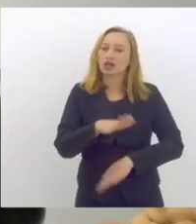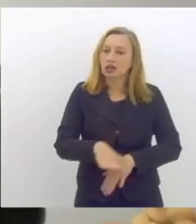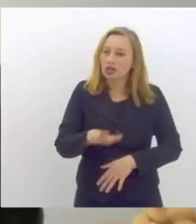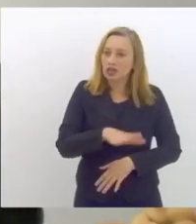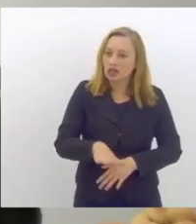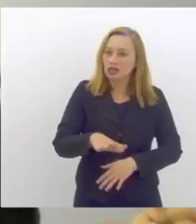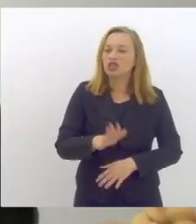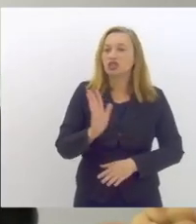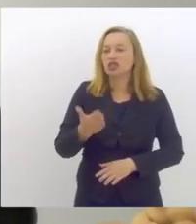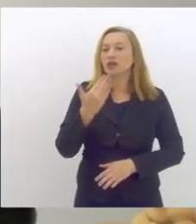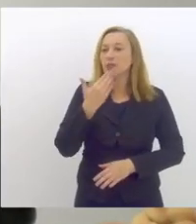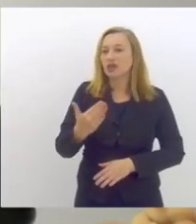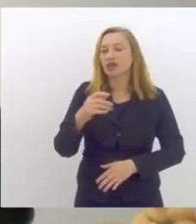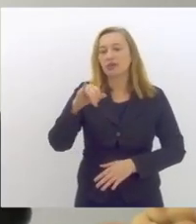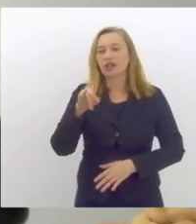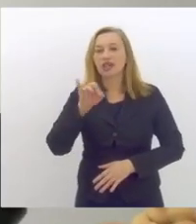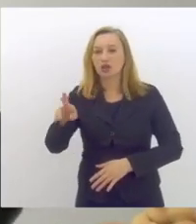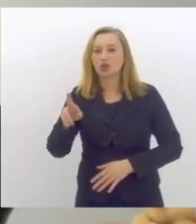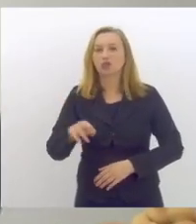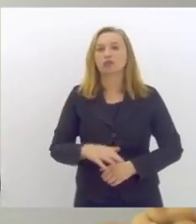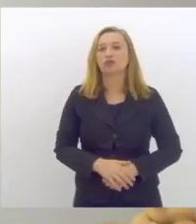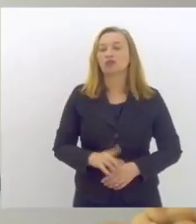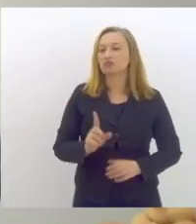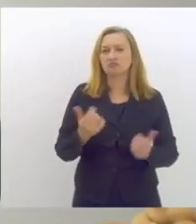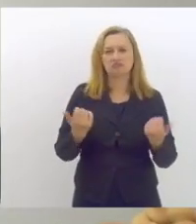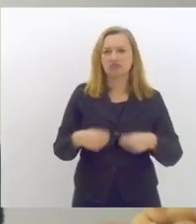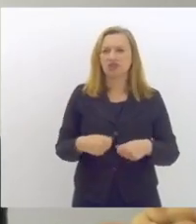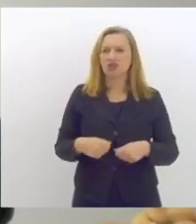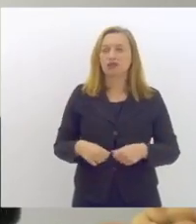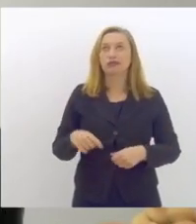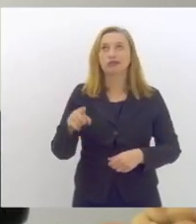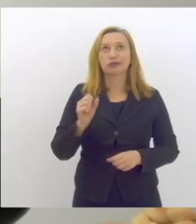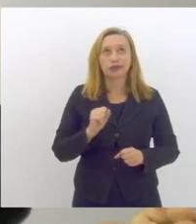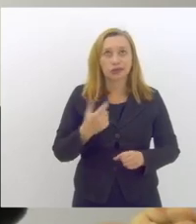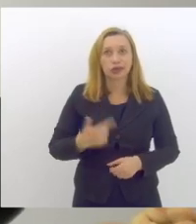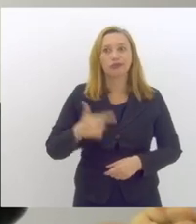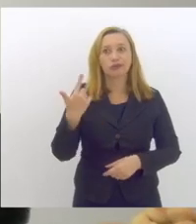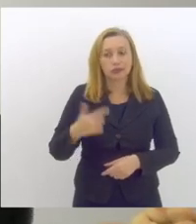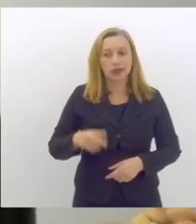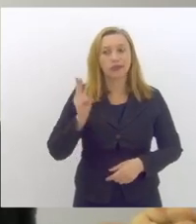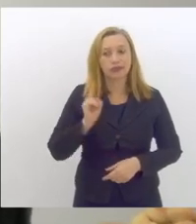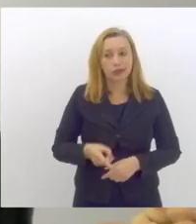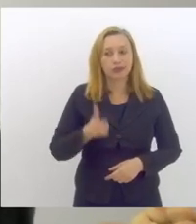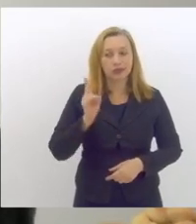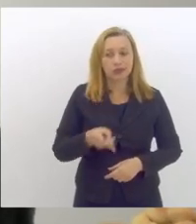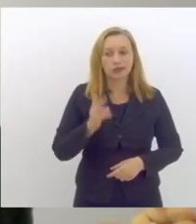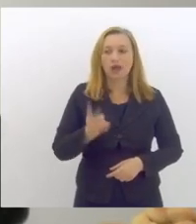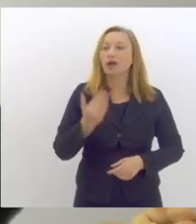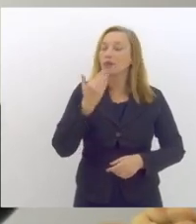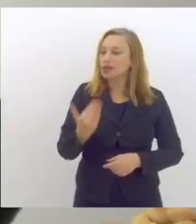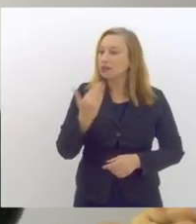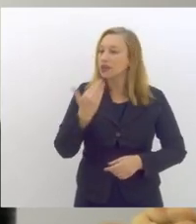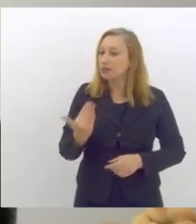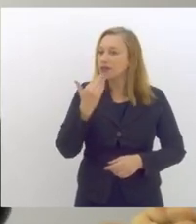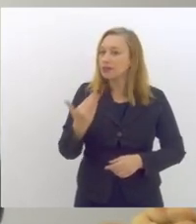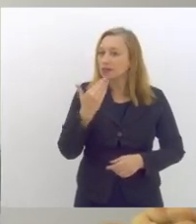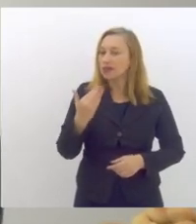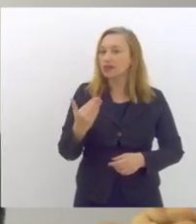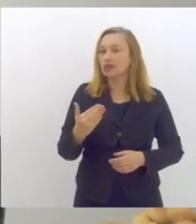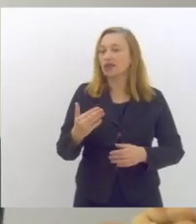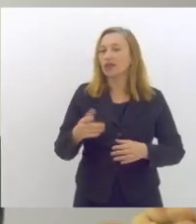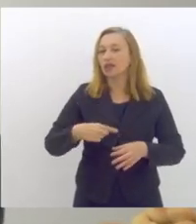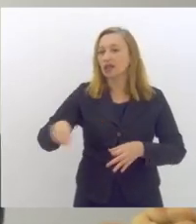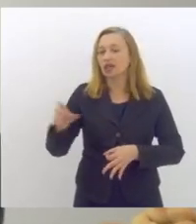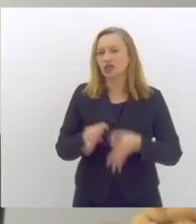solicitar o mediador não é necessário a gente toda a vida para o nosso filho ter um mediador na sala de aula a gente tem que acionar a